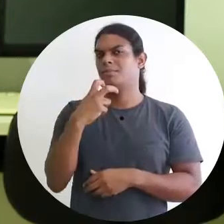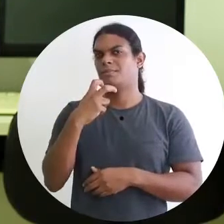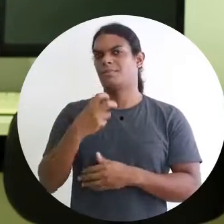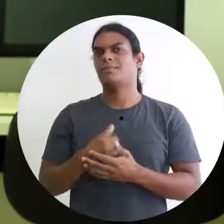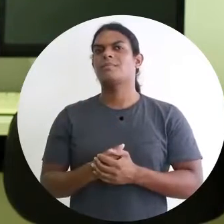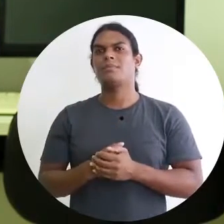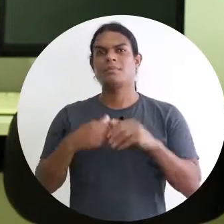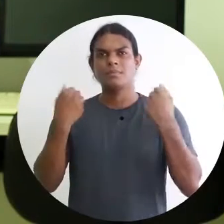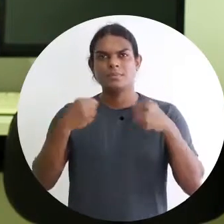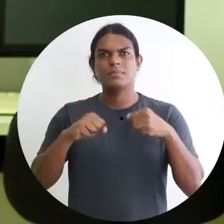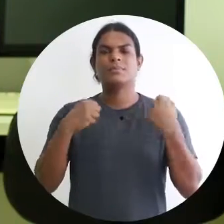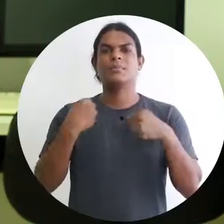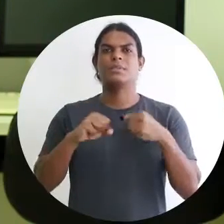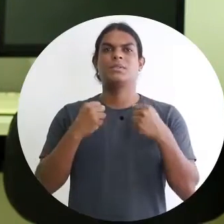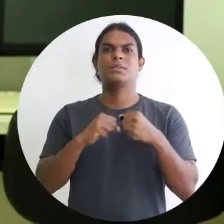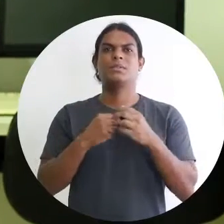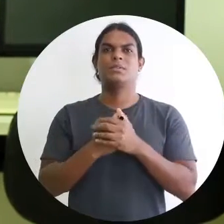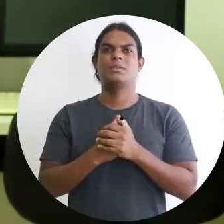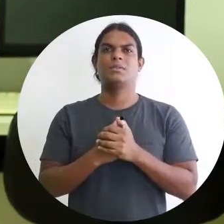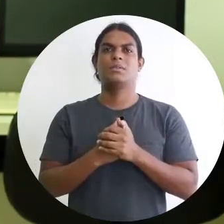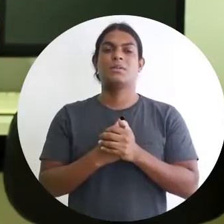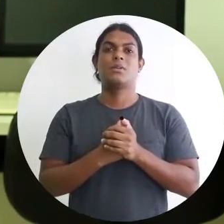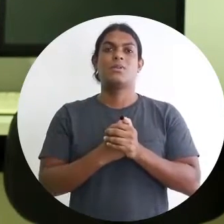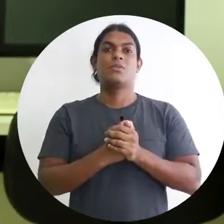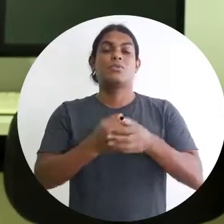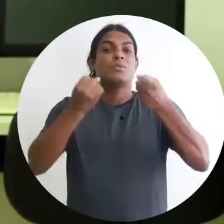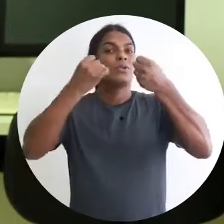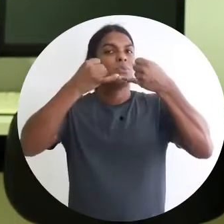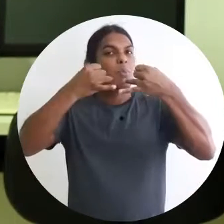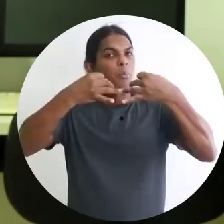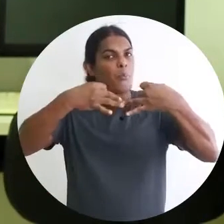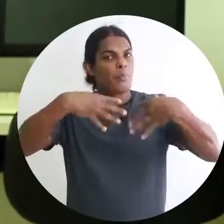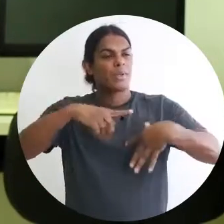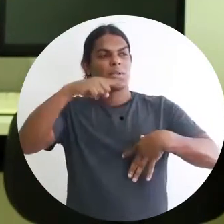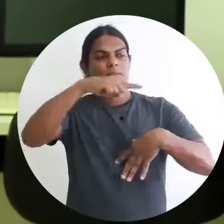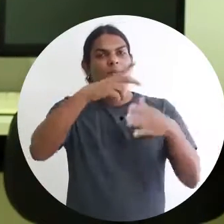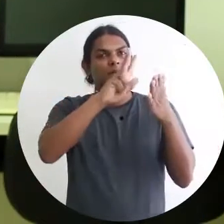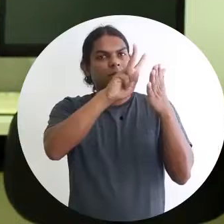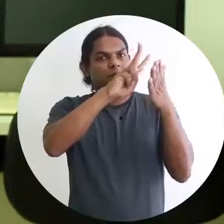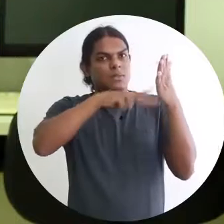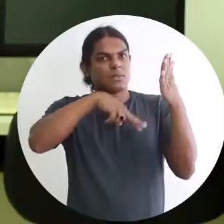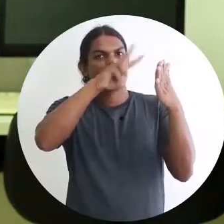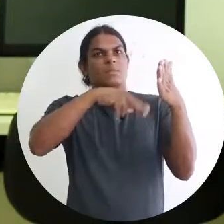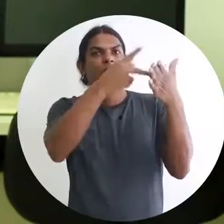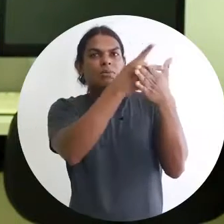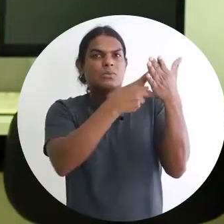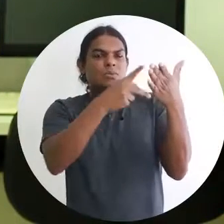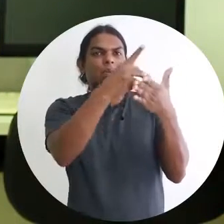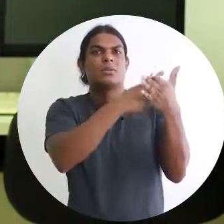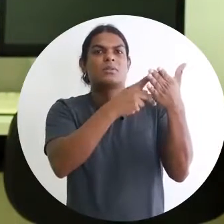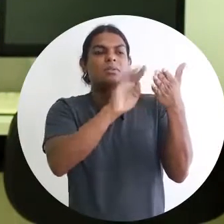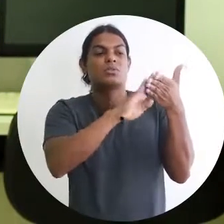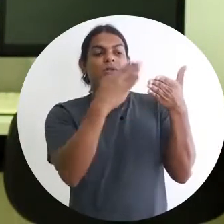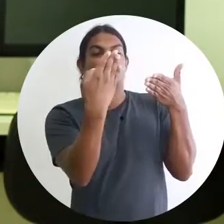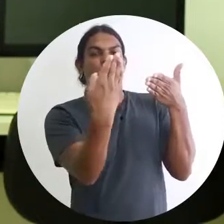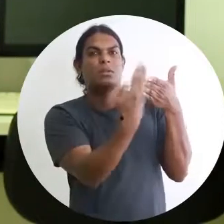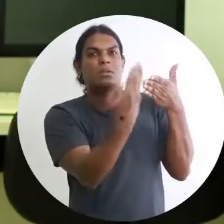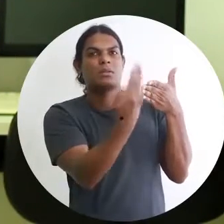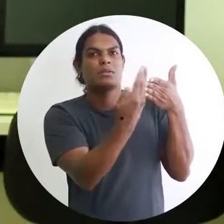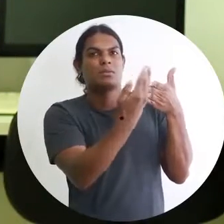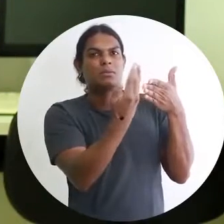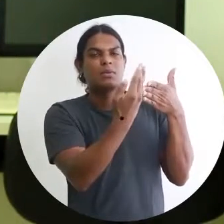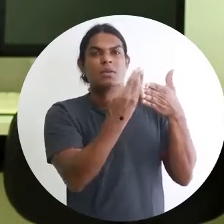E aí precisa de uma descrição da imagem. E essa parte da descrição da imagem, em geral, não é colocada